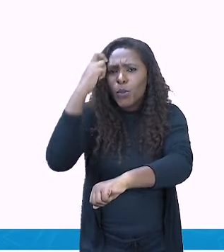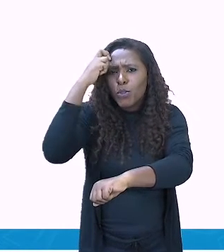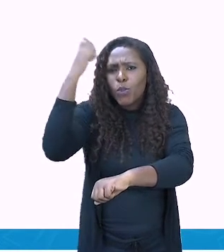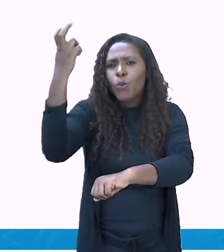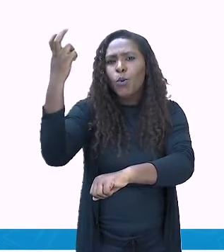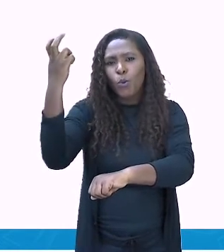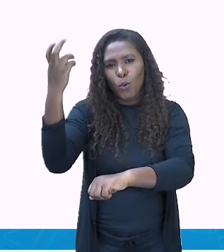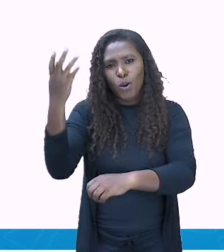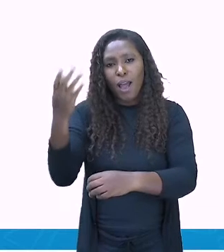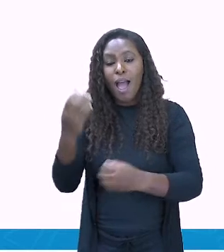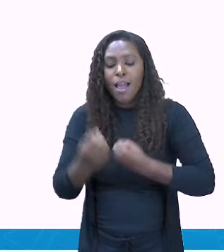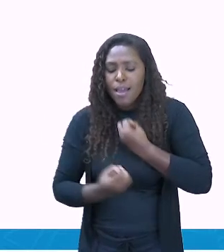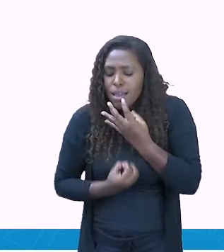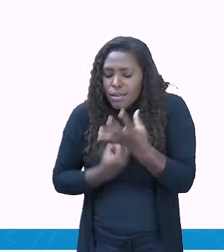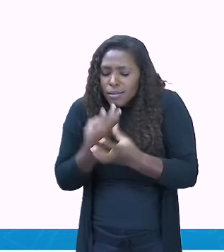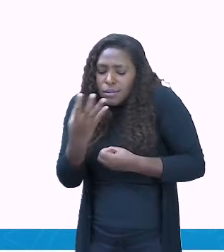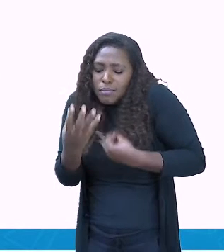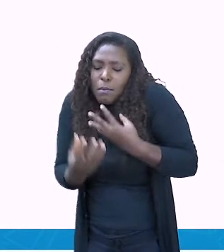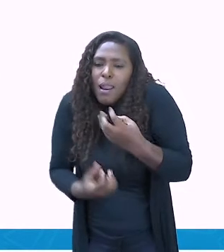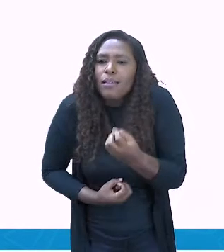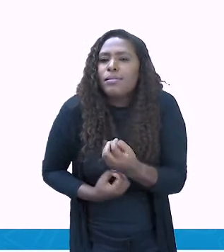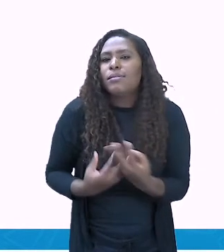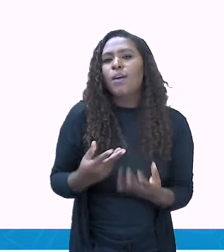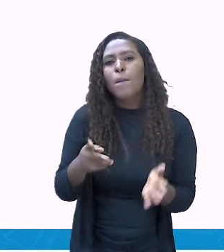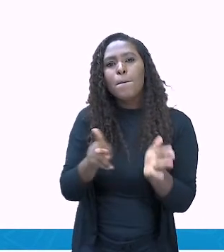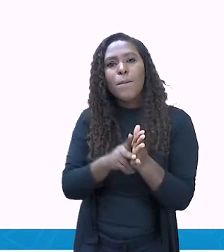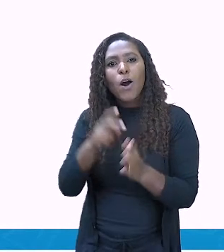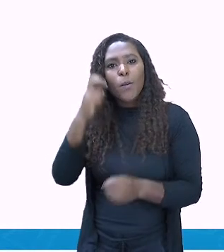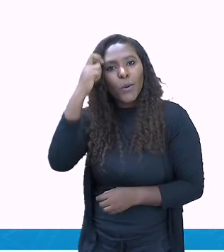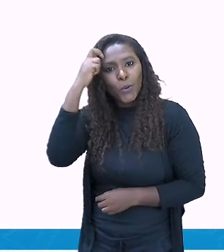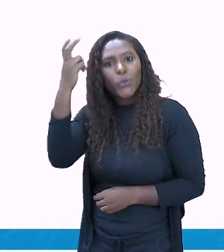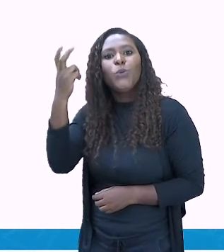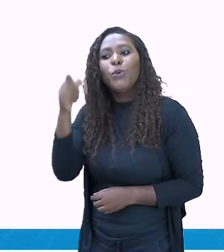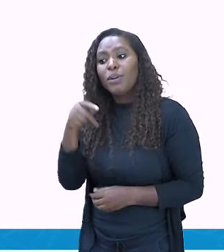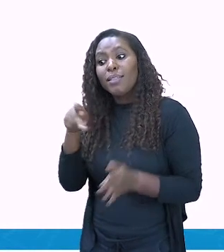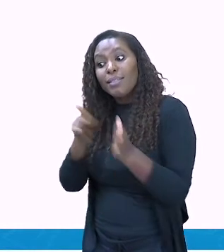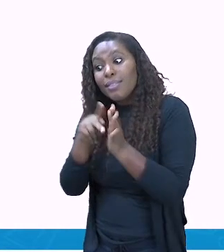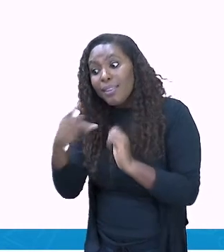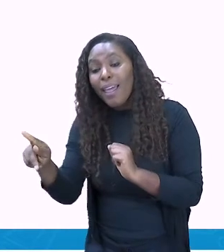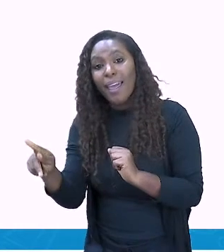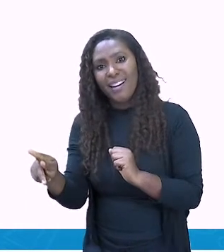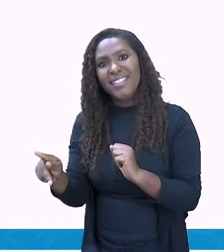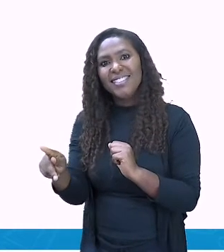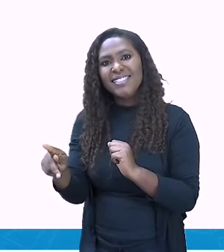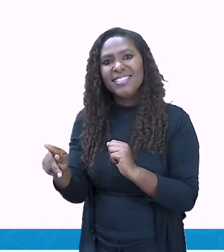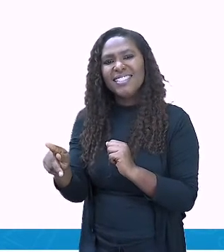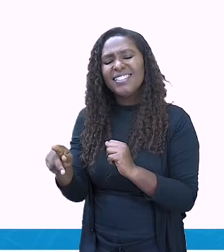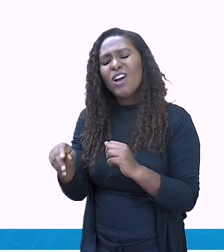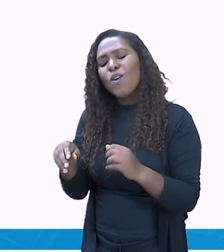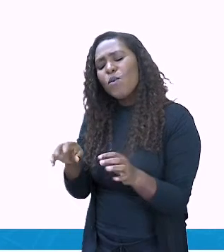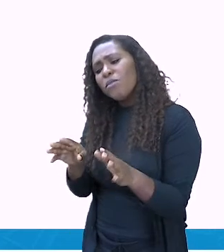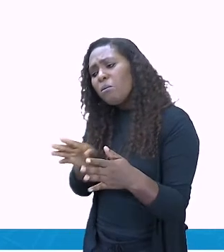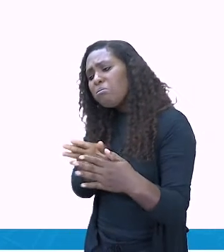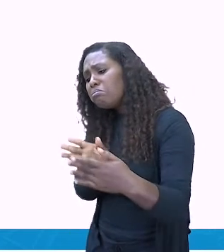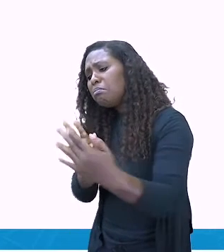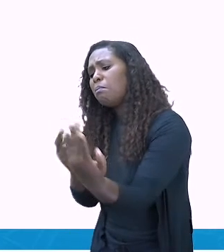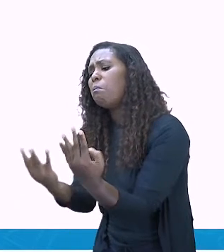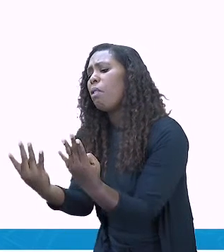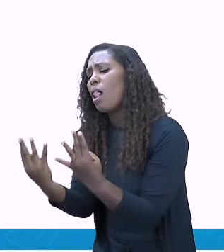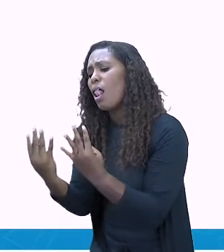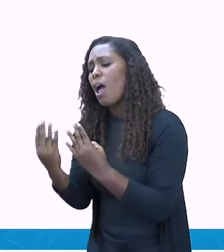sua expressão cultural. Que é isso que a gente está falando aqui, né? O rap é, sim, uma expressão